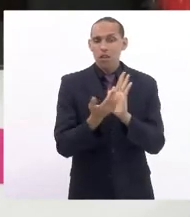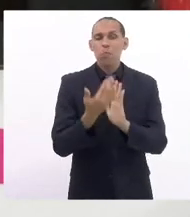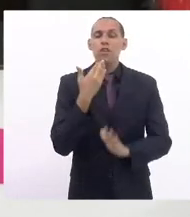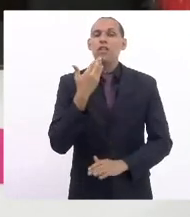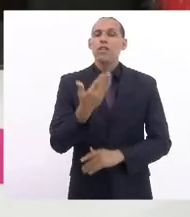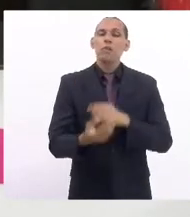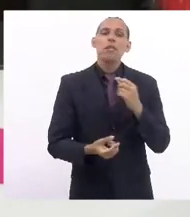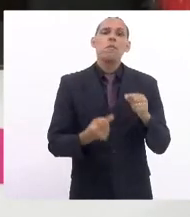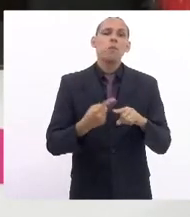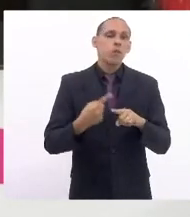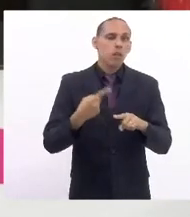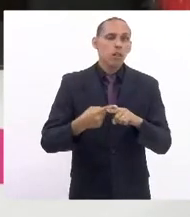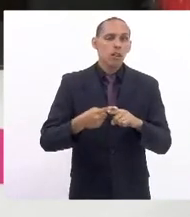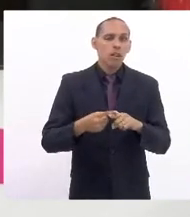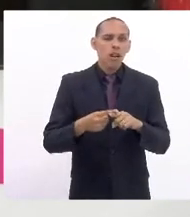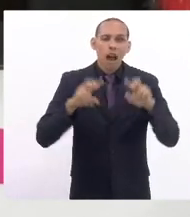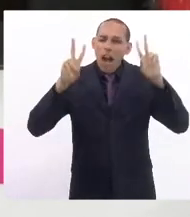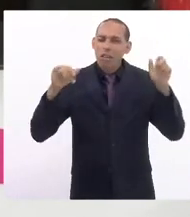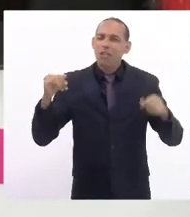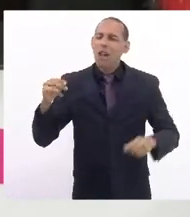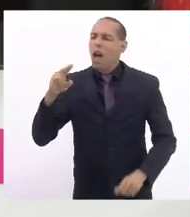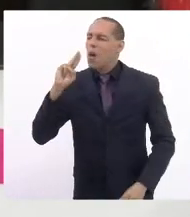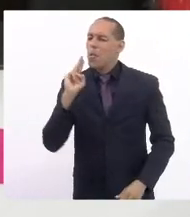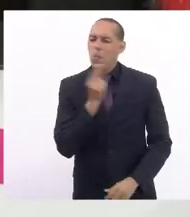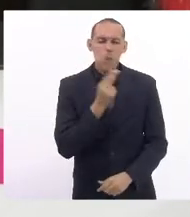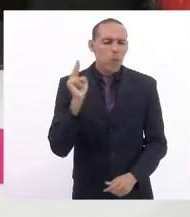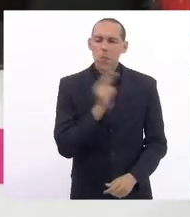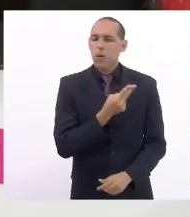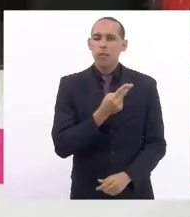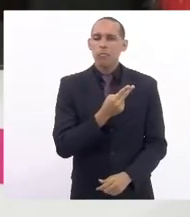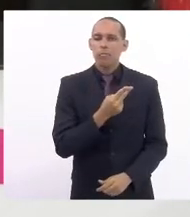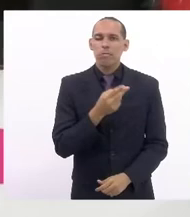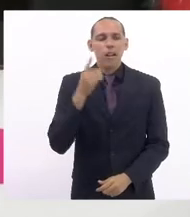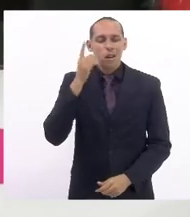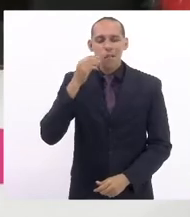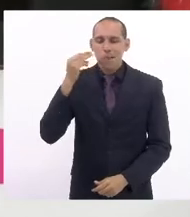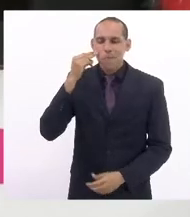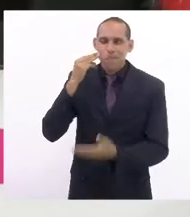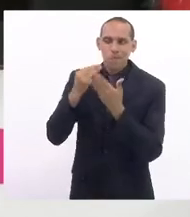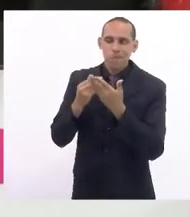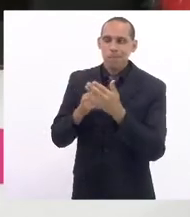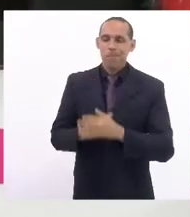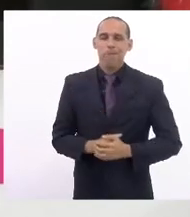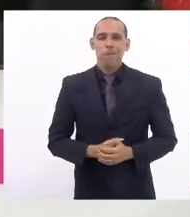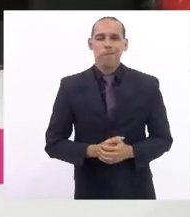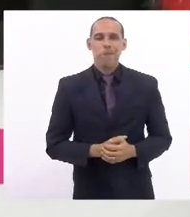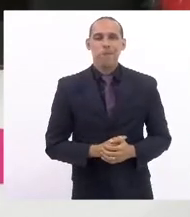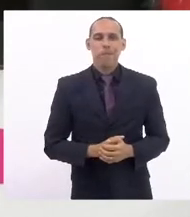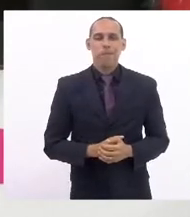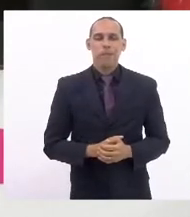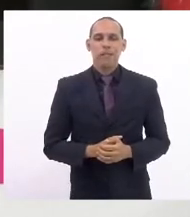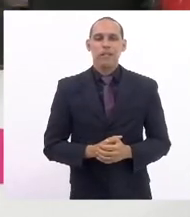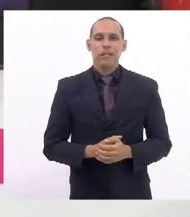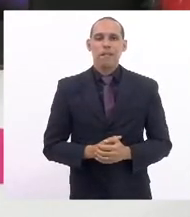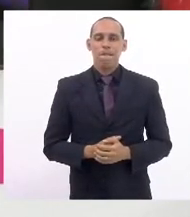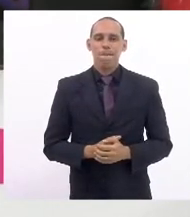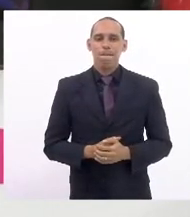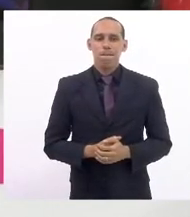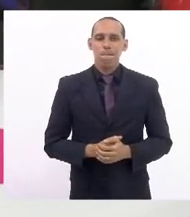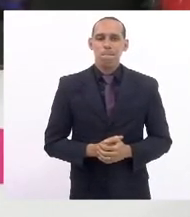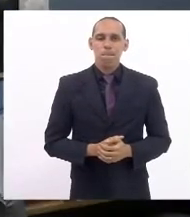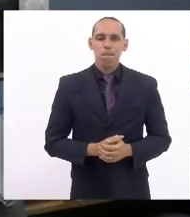para mim é urgentíssimo deputada Mônica Francisco obrigatoriamente a Jornalmente é